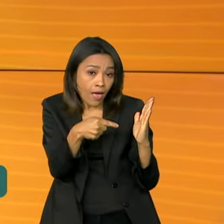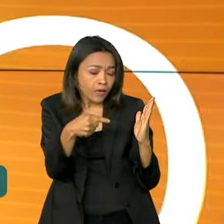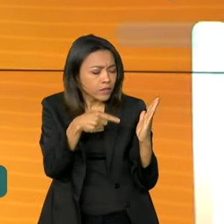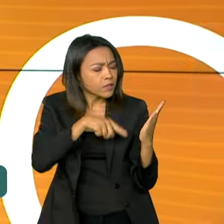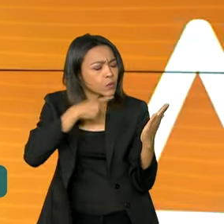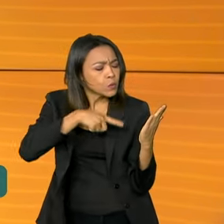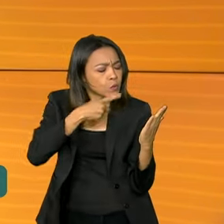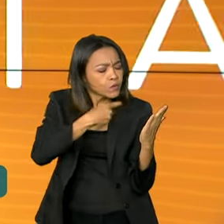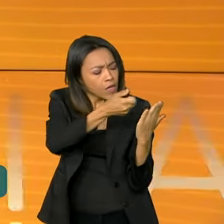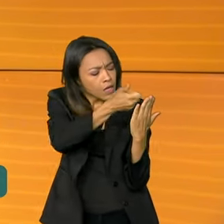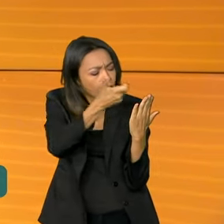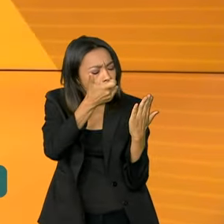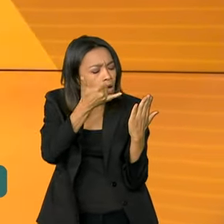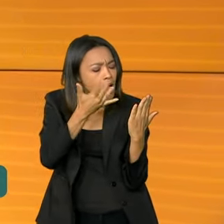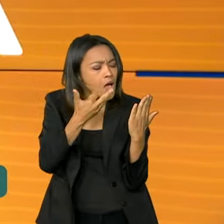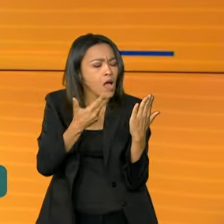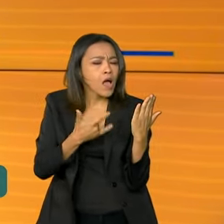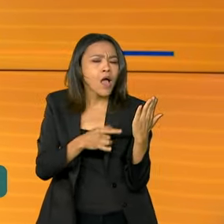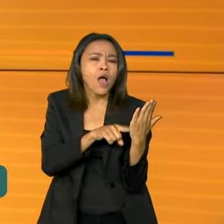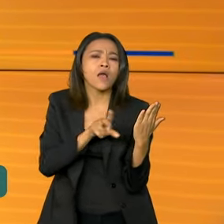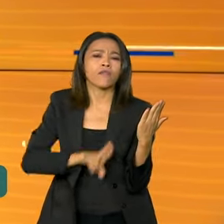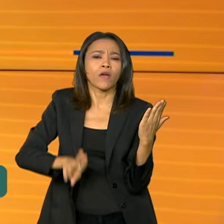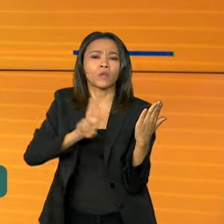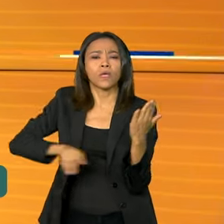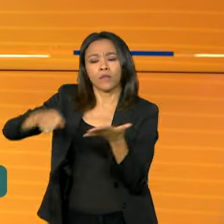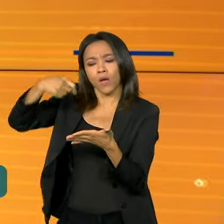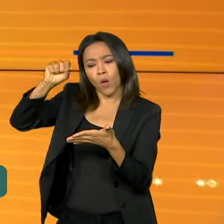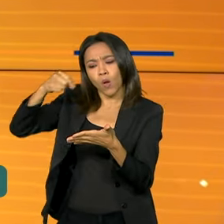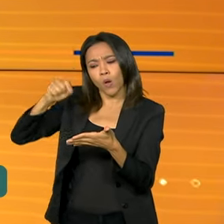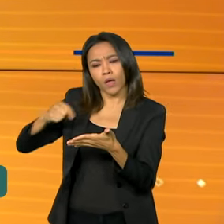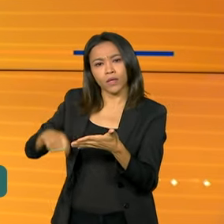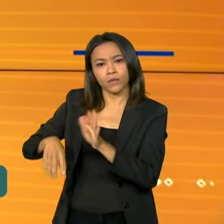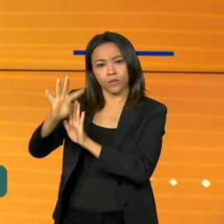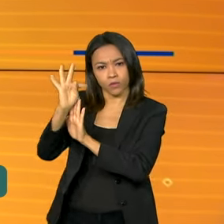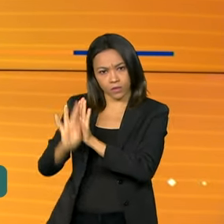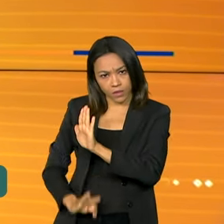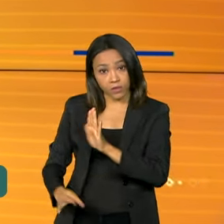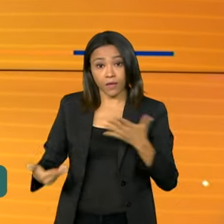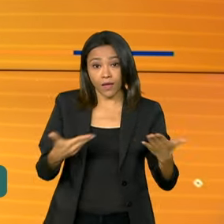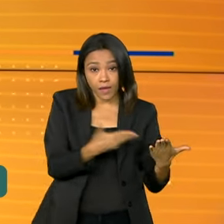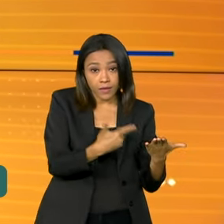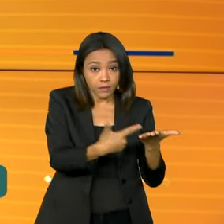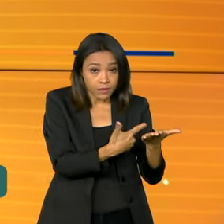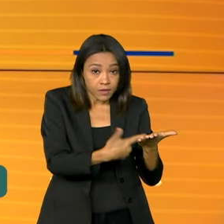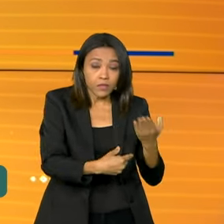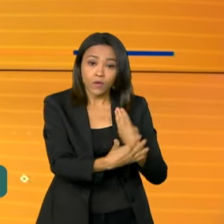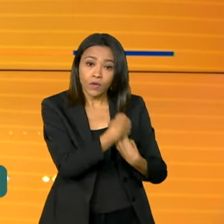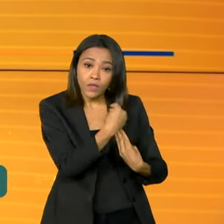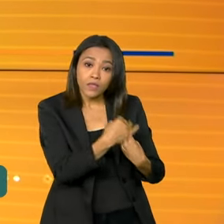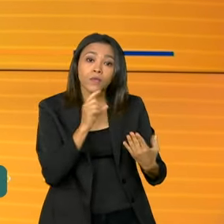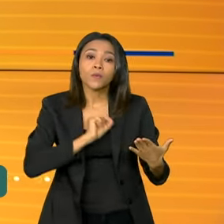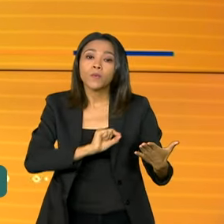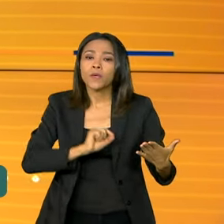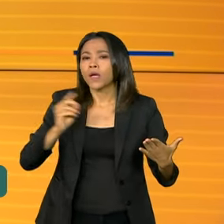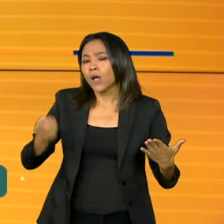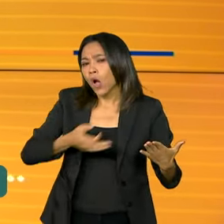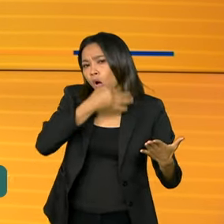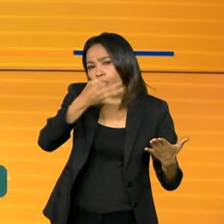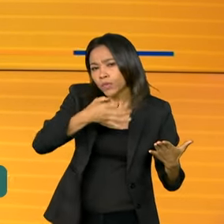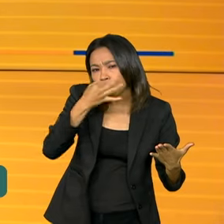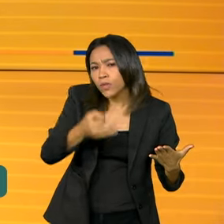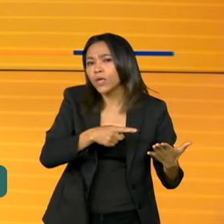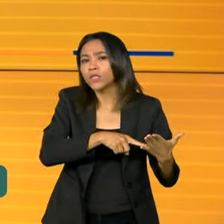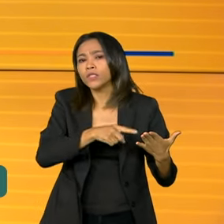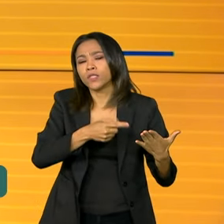sobre os critérios que serão usados na correção dos textos. A cartilha traz ainda exemplos comentados de